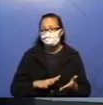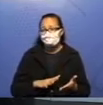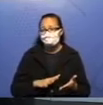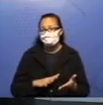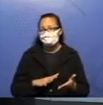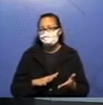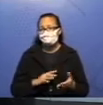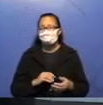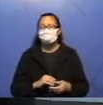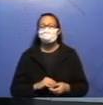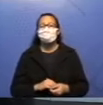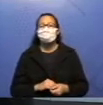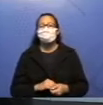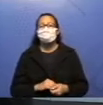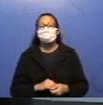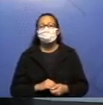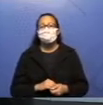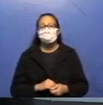fazer a nossa aula de hoje.